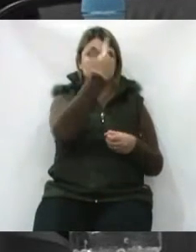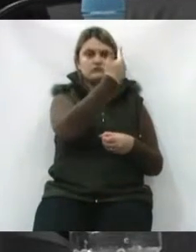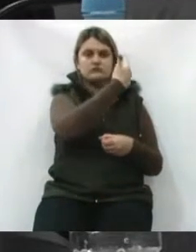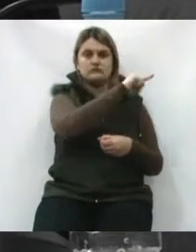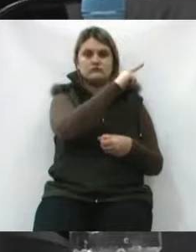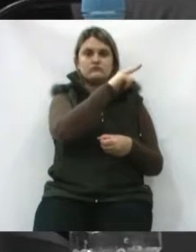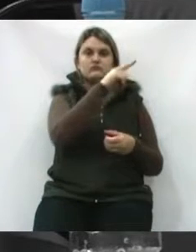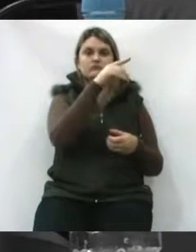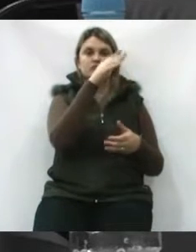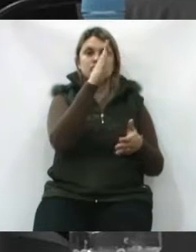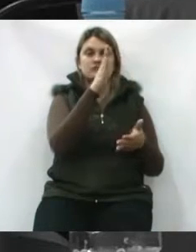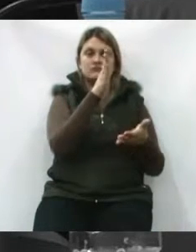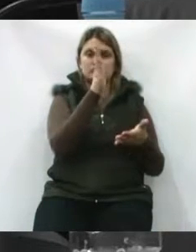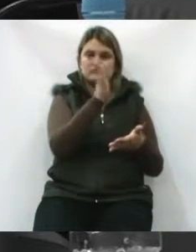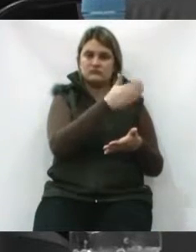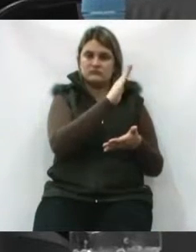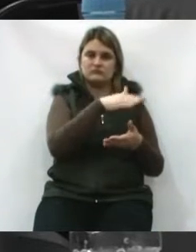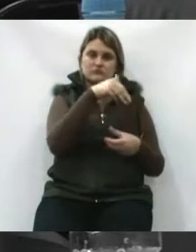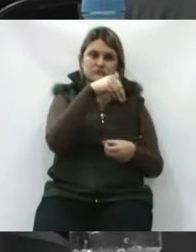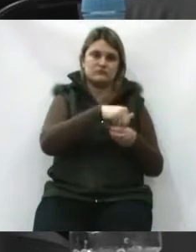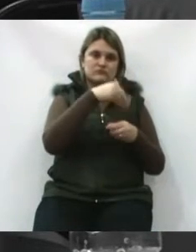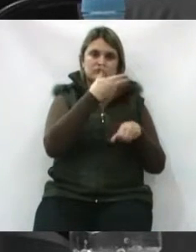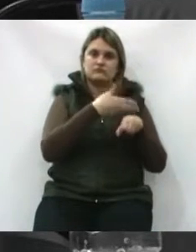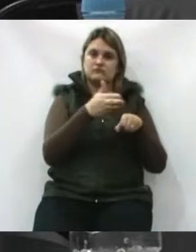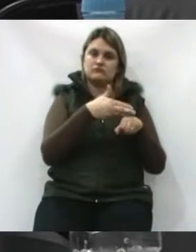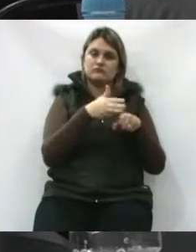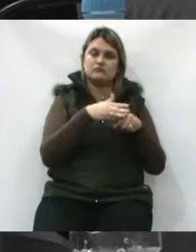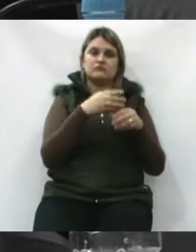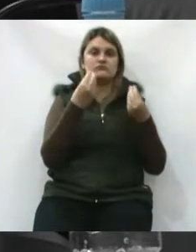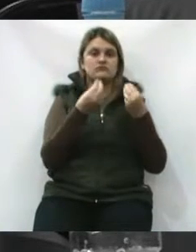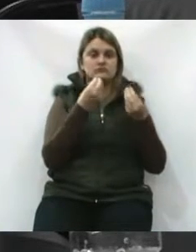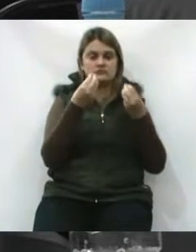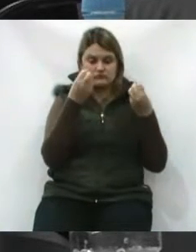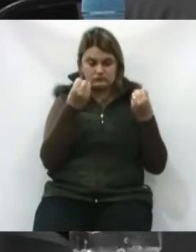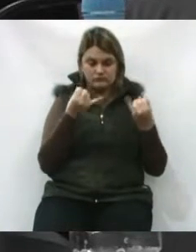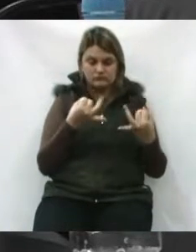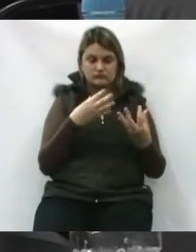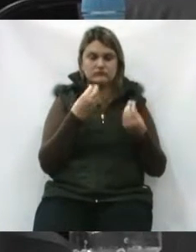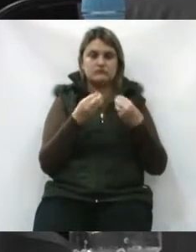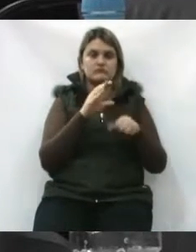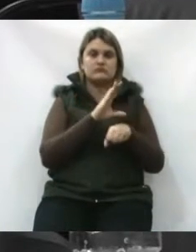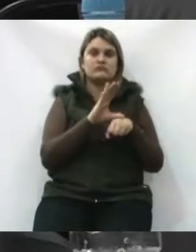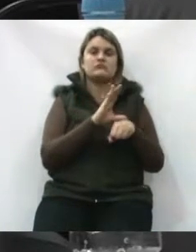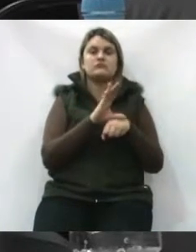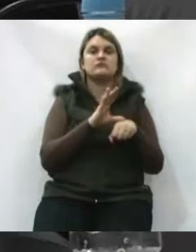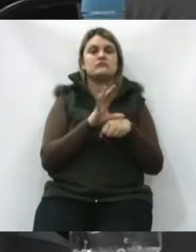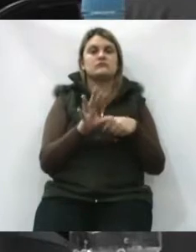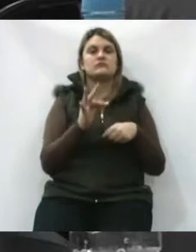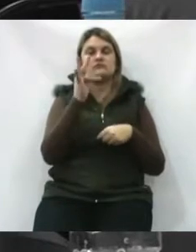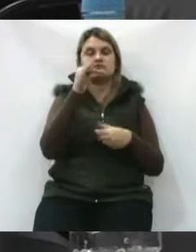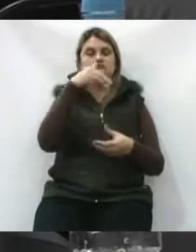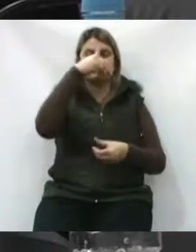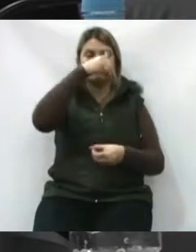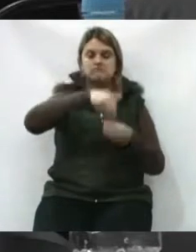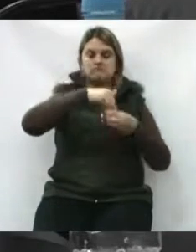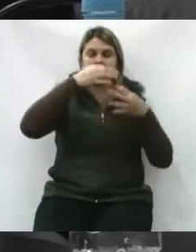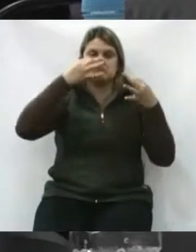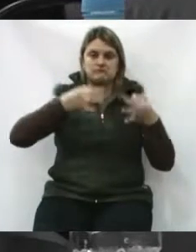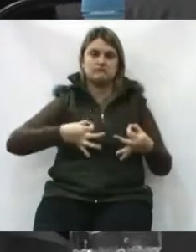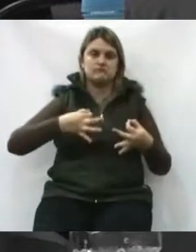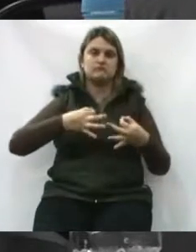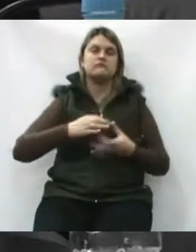aquele que fizer a maioria dos votos, conforme está descrito na Constituição Federal, votos válidos,